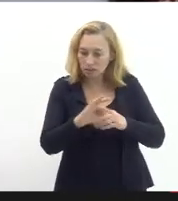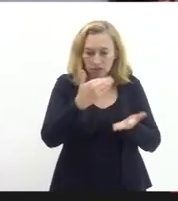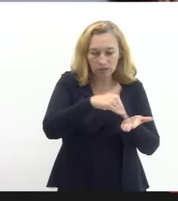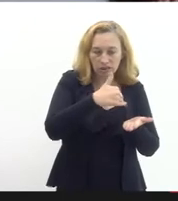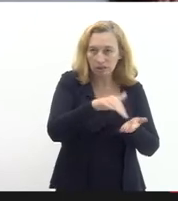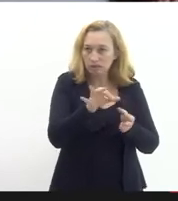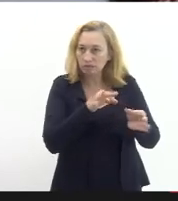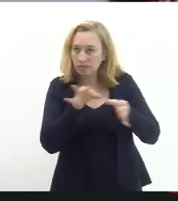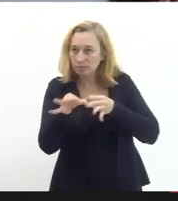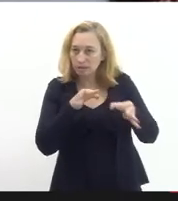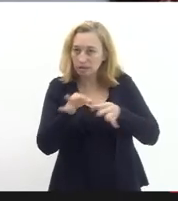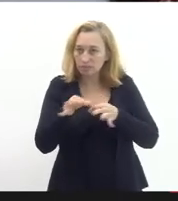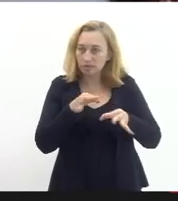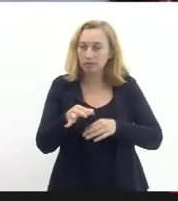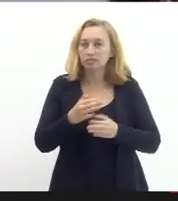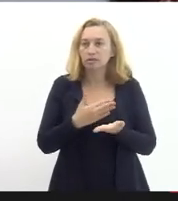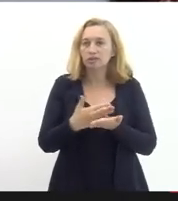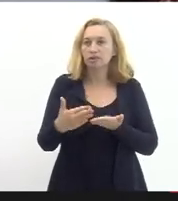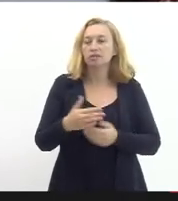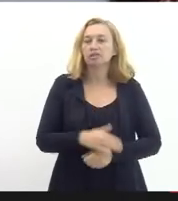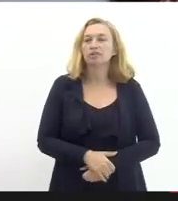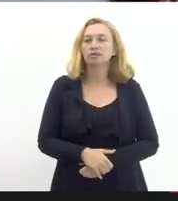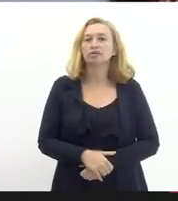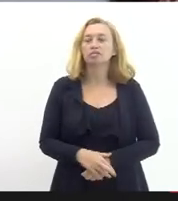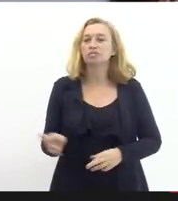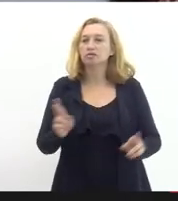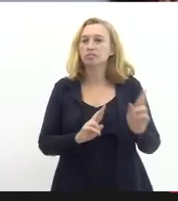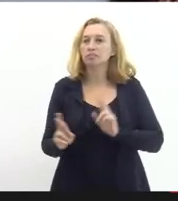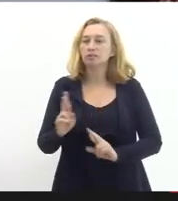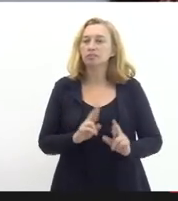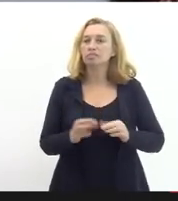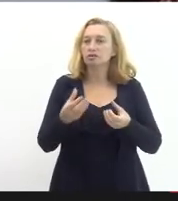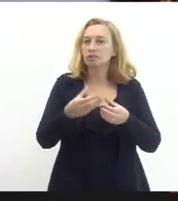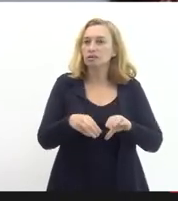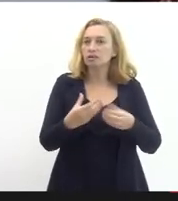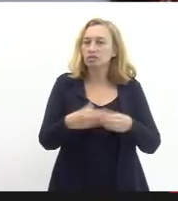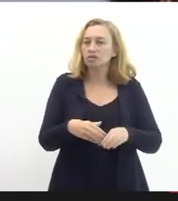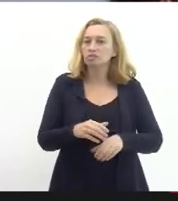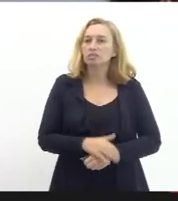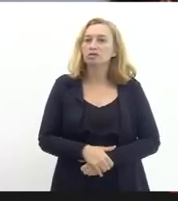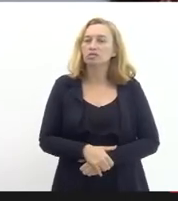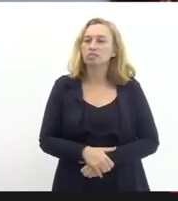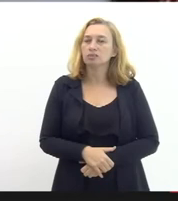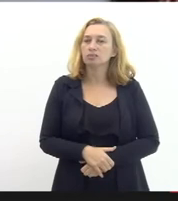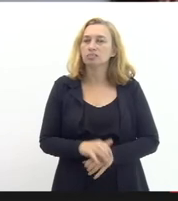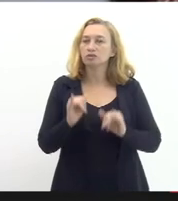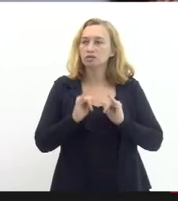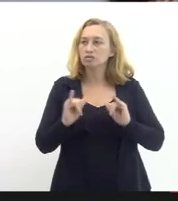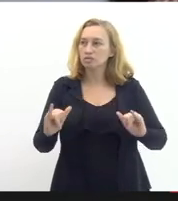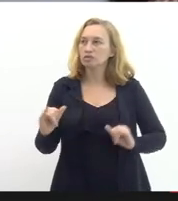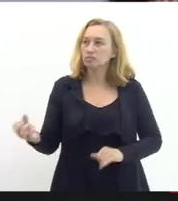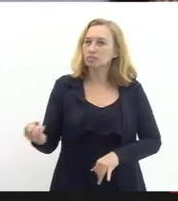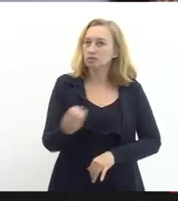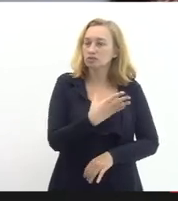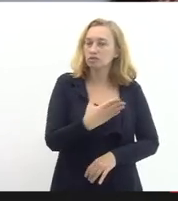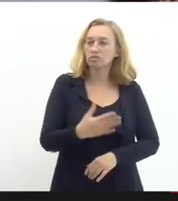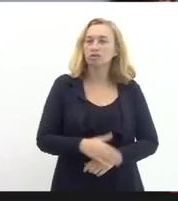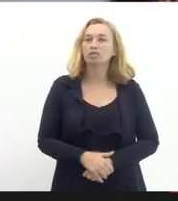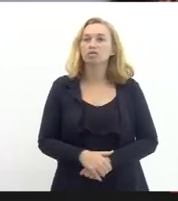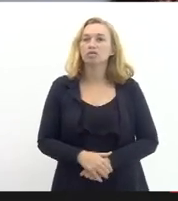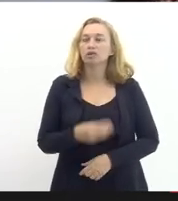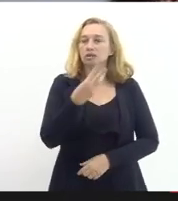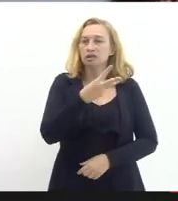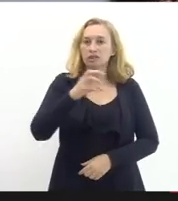para começar em relação ao concurso que foi anunciado no concurso para 300 vagas